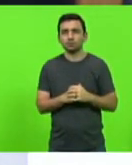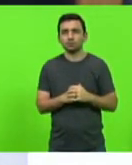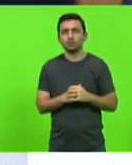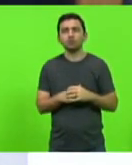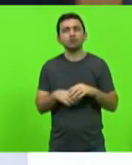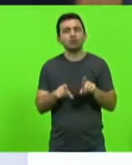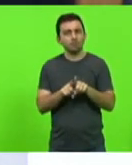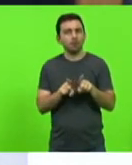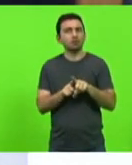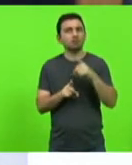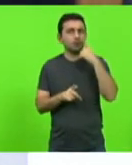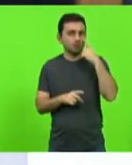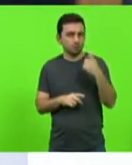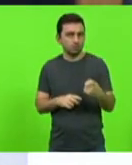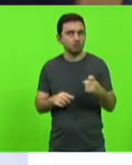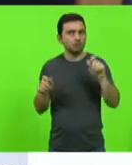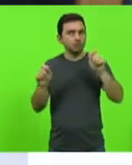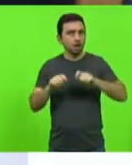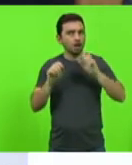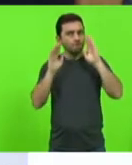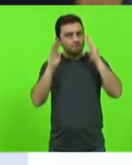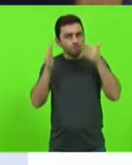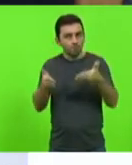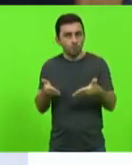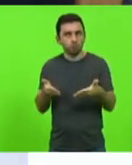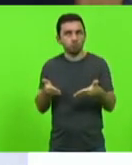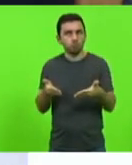é também interessante ver onde a gente pode focar, onde dá.